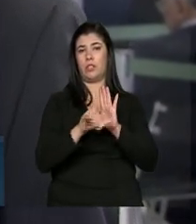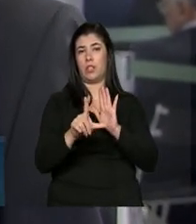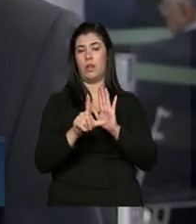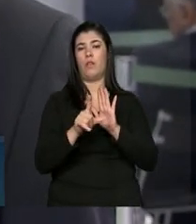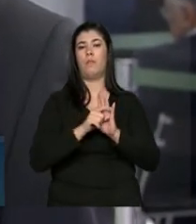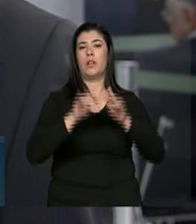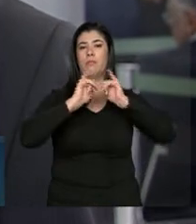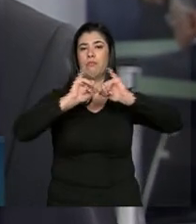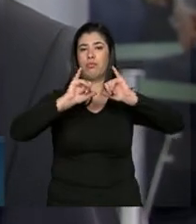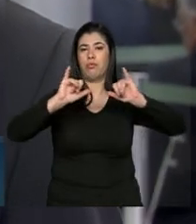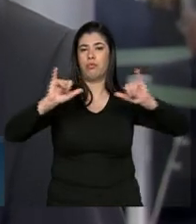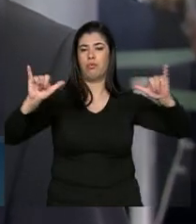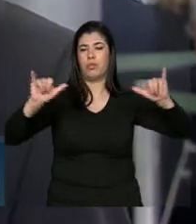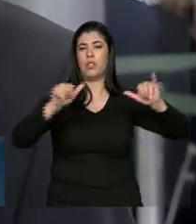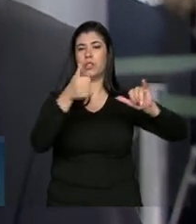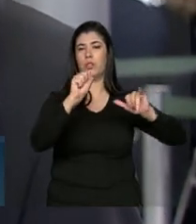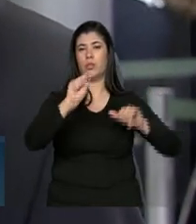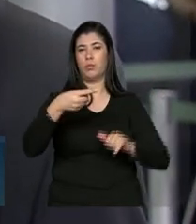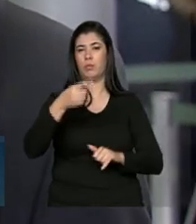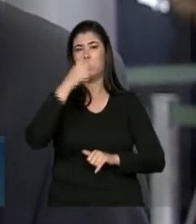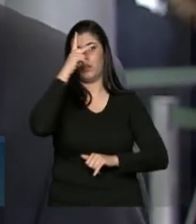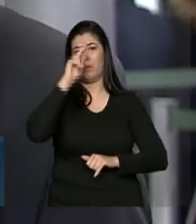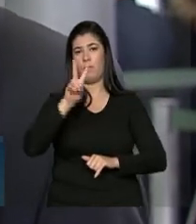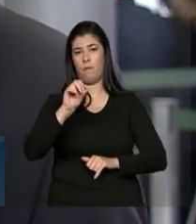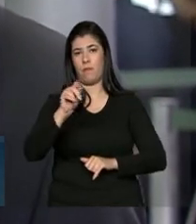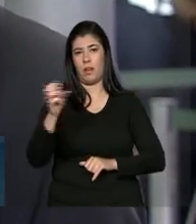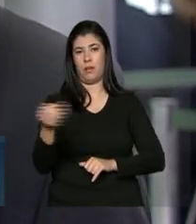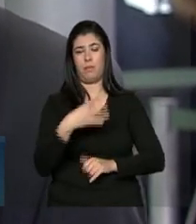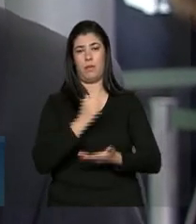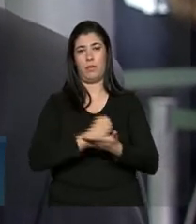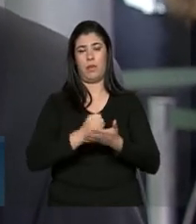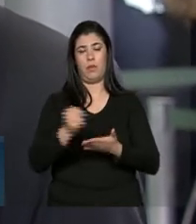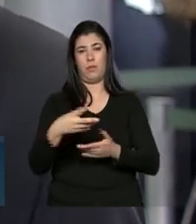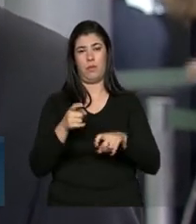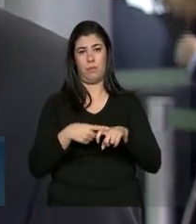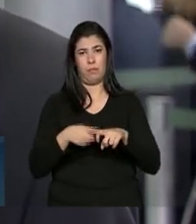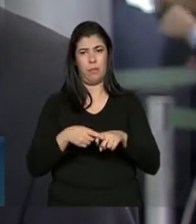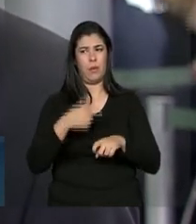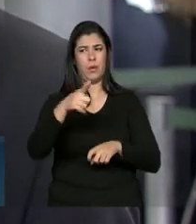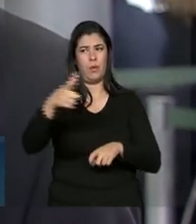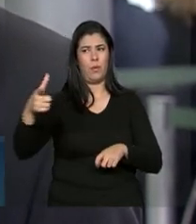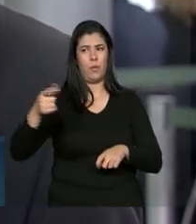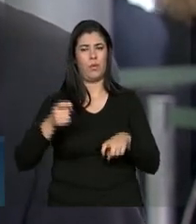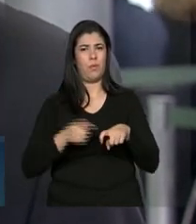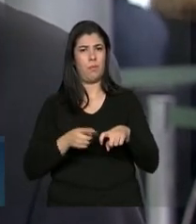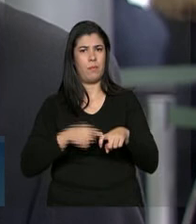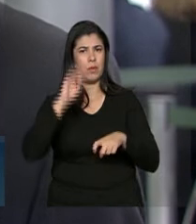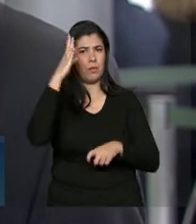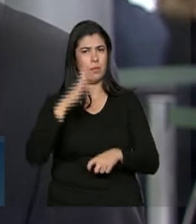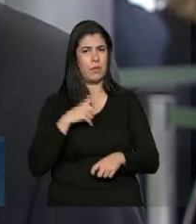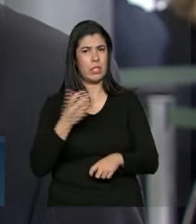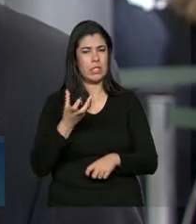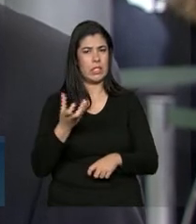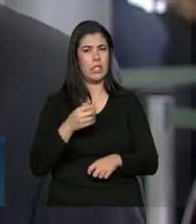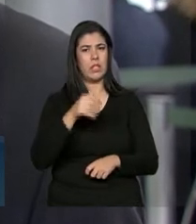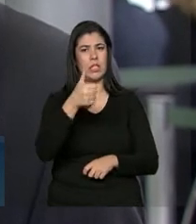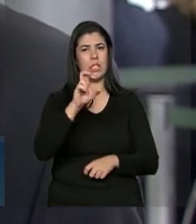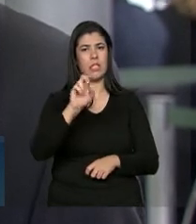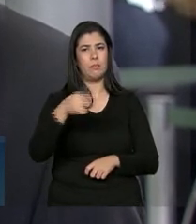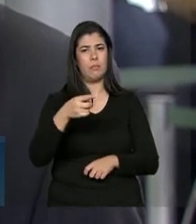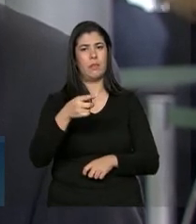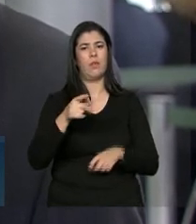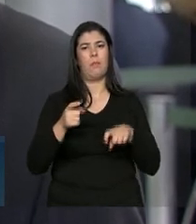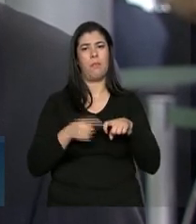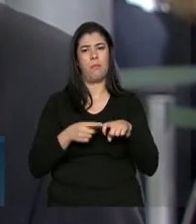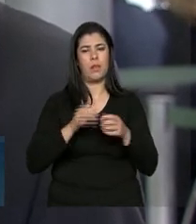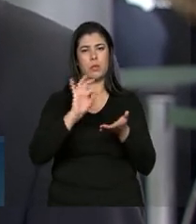programa para essas 18 mil vagas e nos surpreendeu a grande procura de médicos brasileiros. Foram mais de 15 mil médicos brasileiros que se